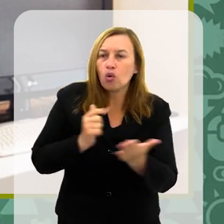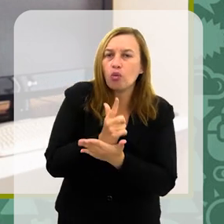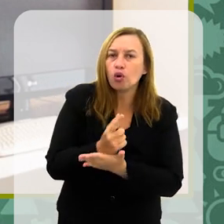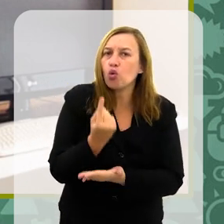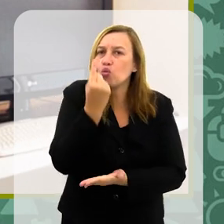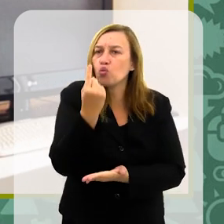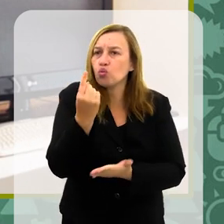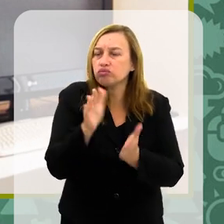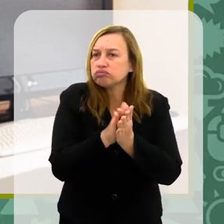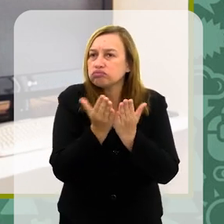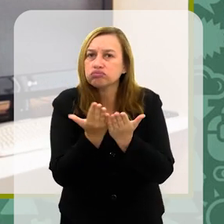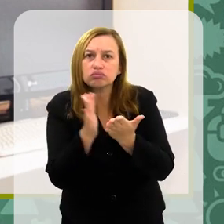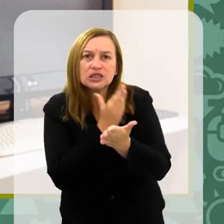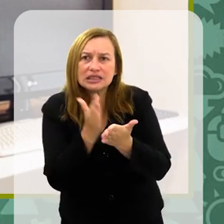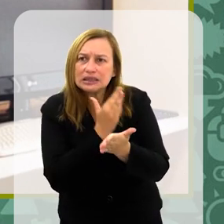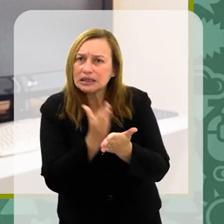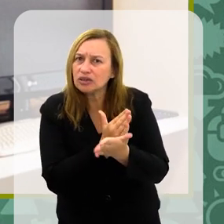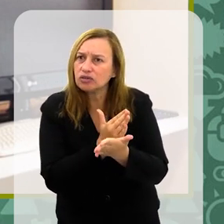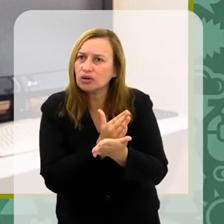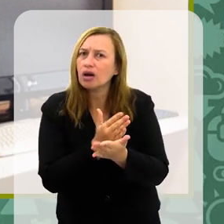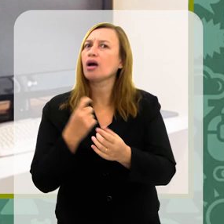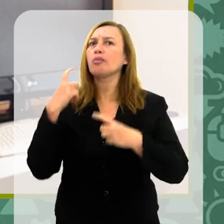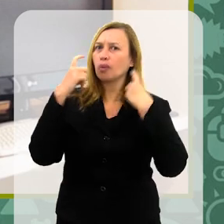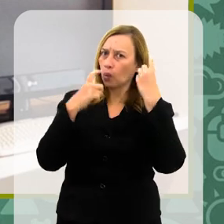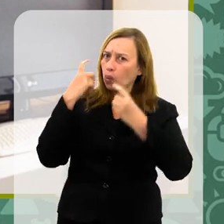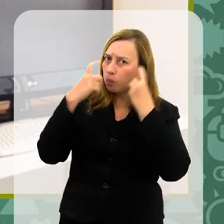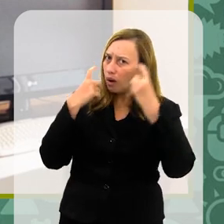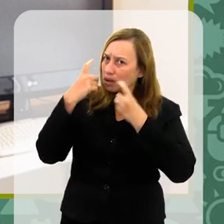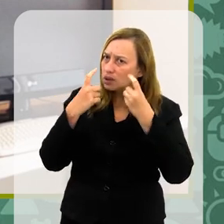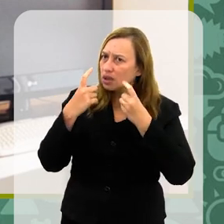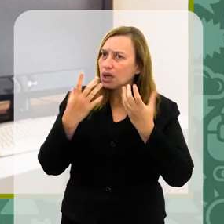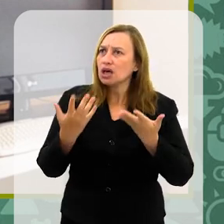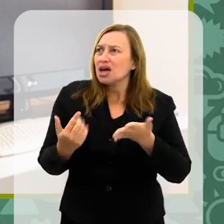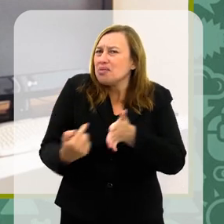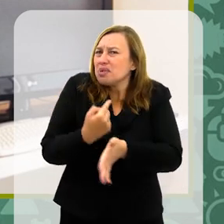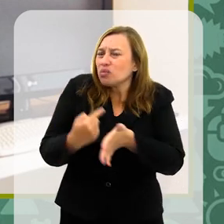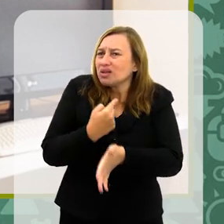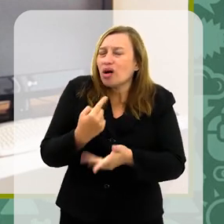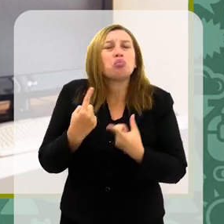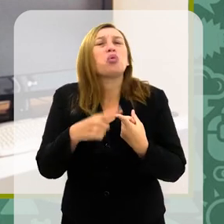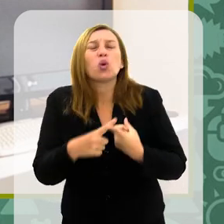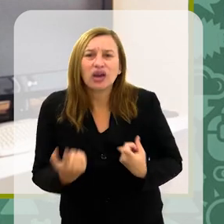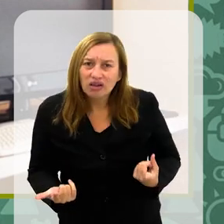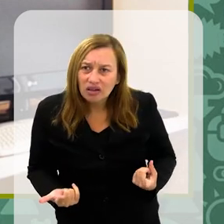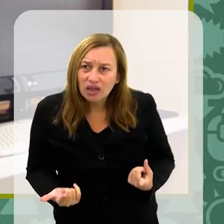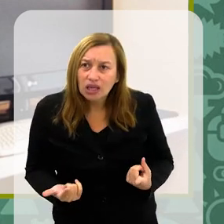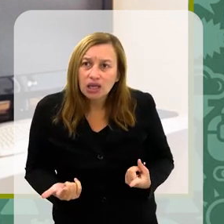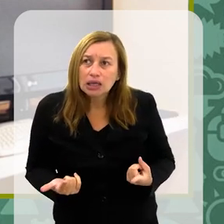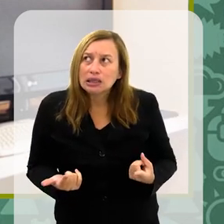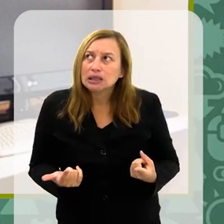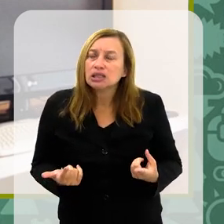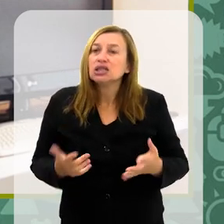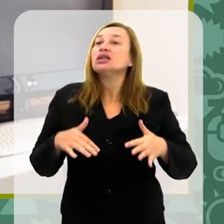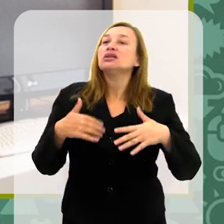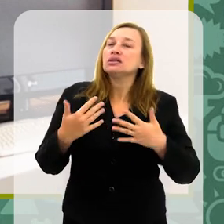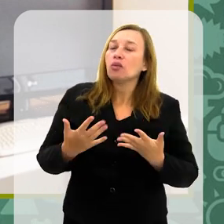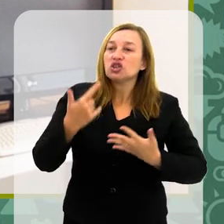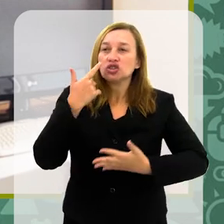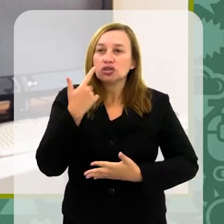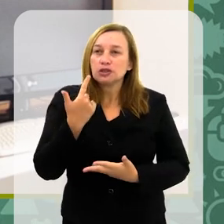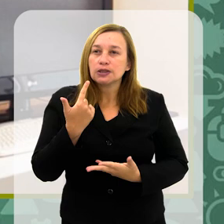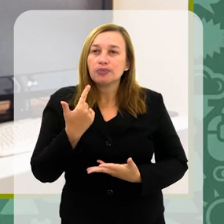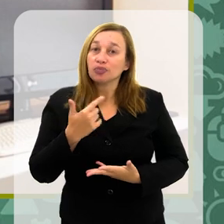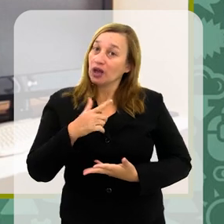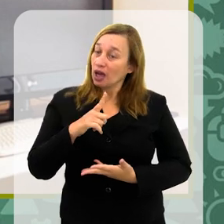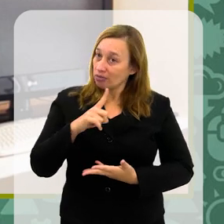comprar ao menos um livro, né? É um dado preocupante e a gente começa a se perguntar o porquê disso, né? E a gente